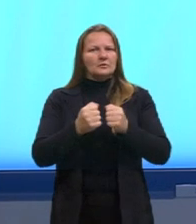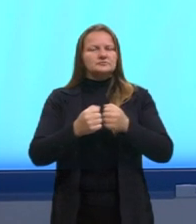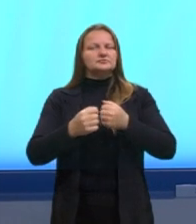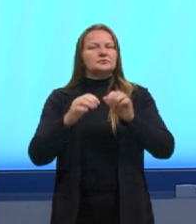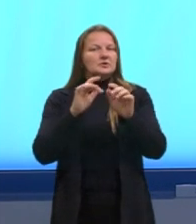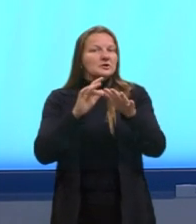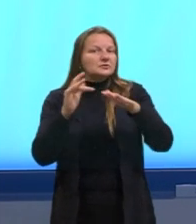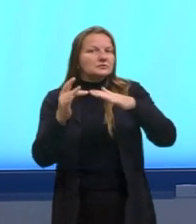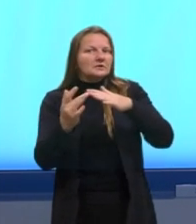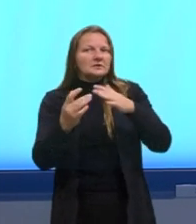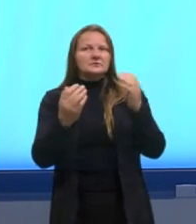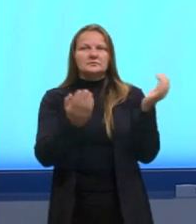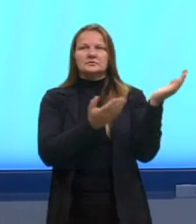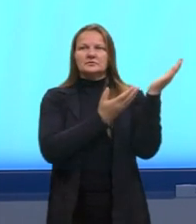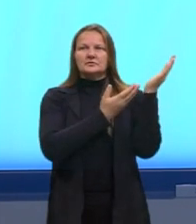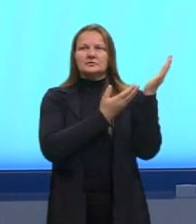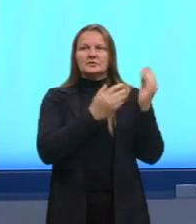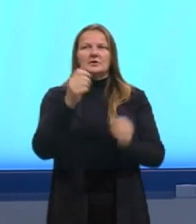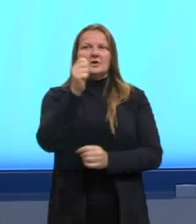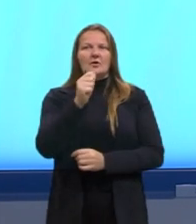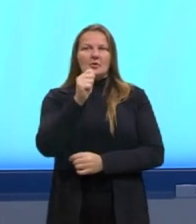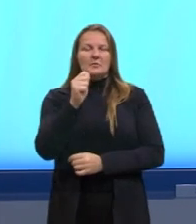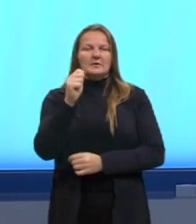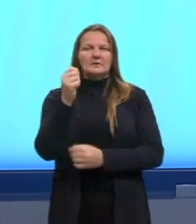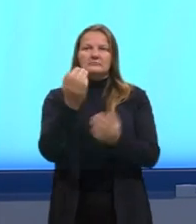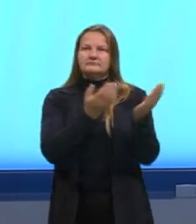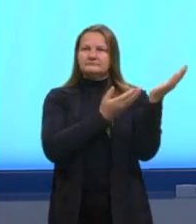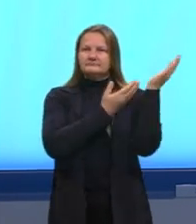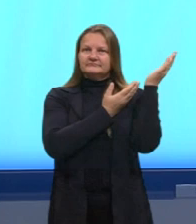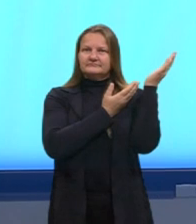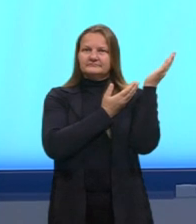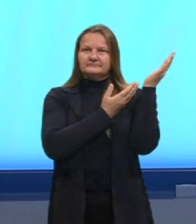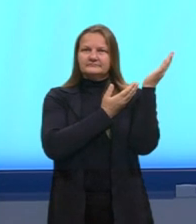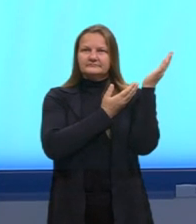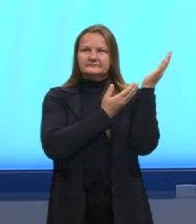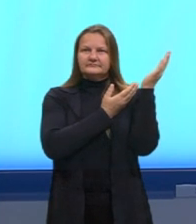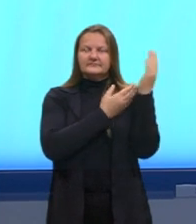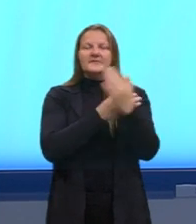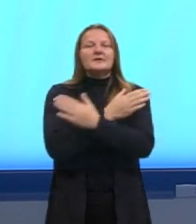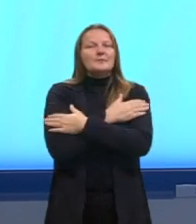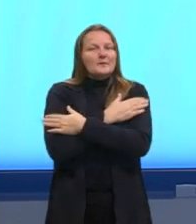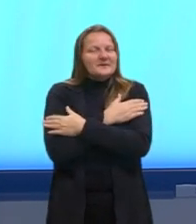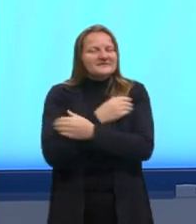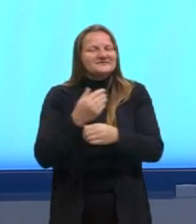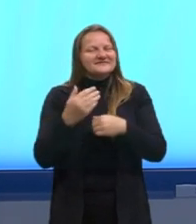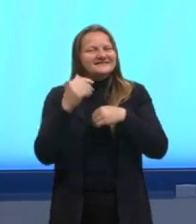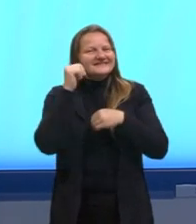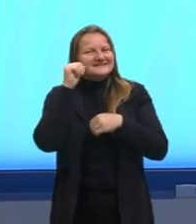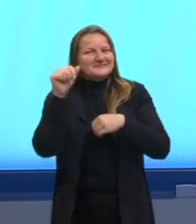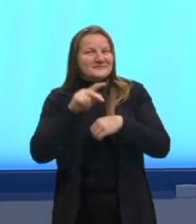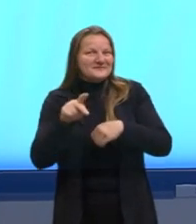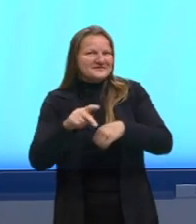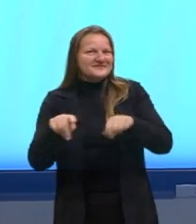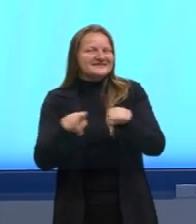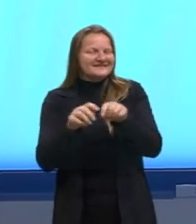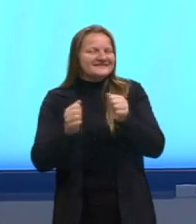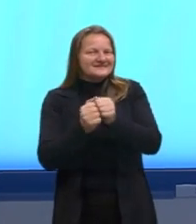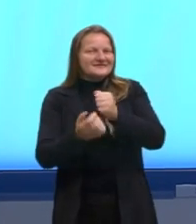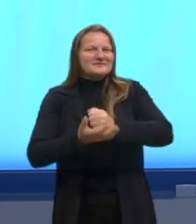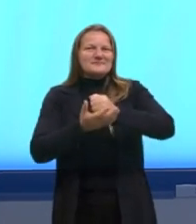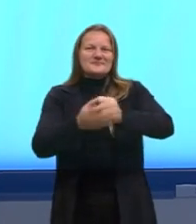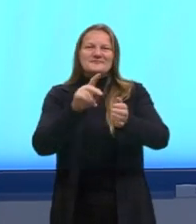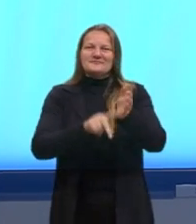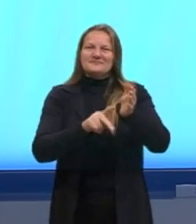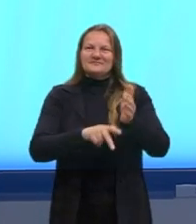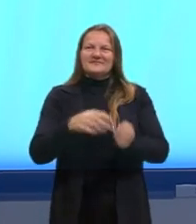redes sociais, arroba proflucaslabella no Instagram e mandar um abraço para a minha curadora Andressa Domansky, que me ajuda aí a planejar